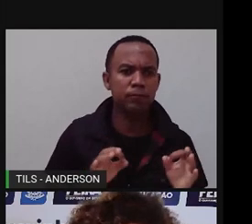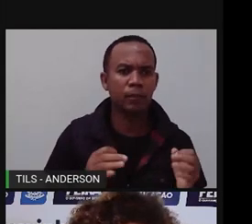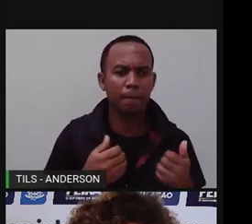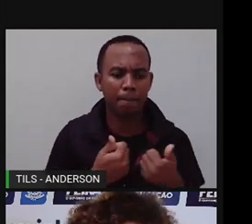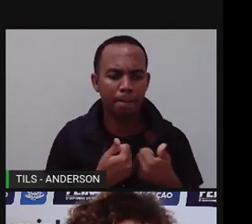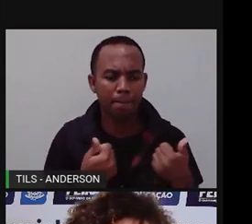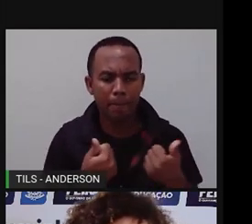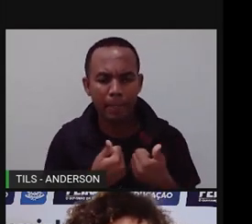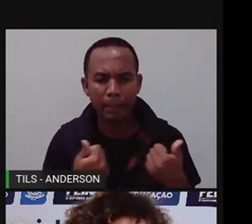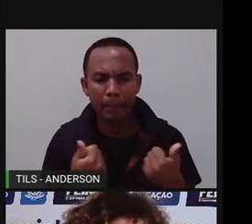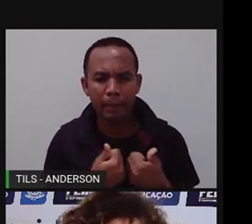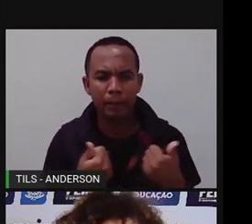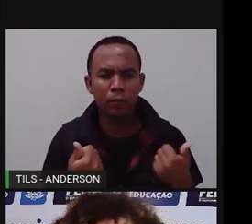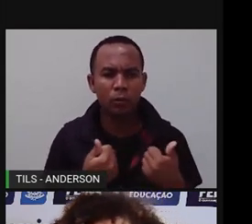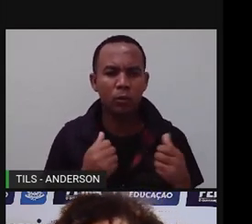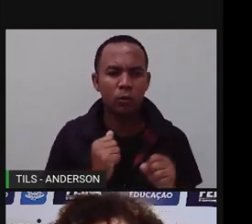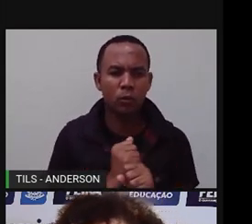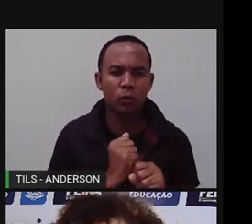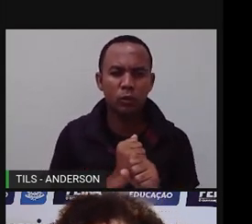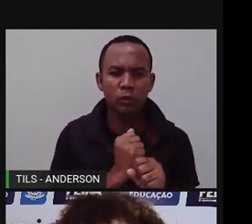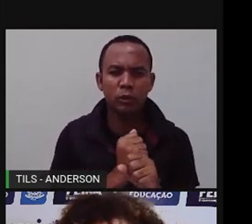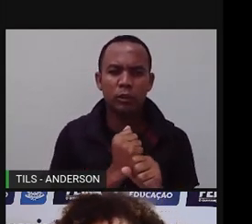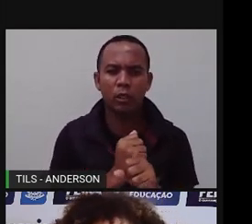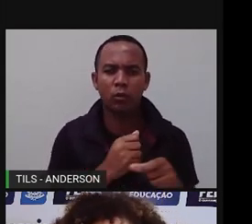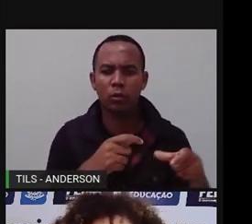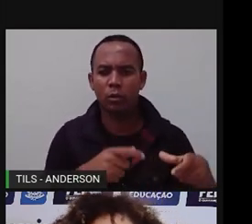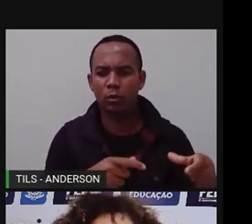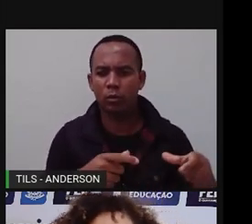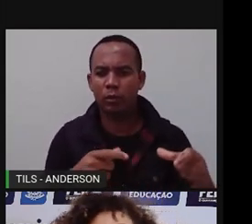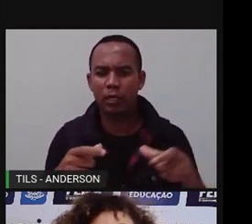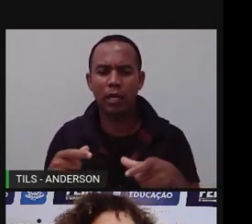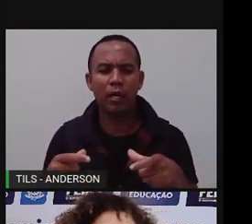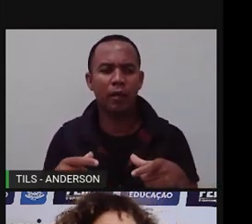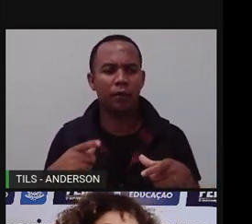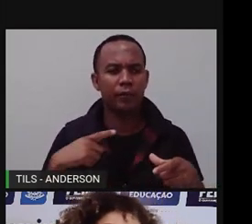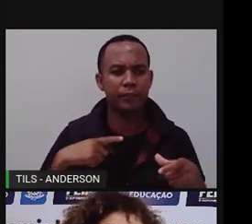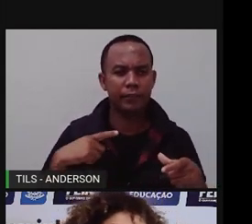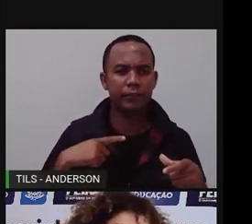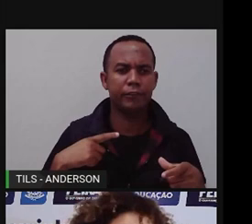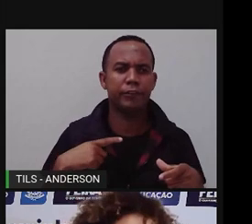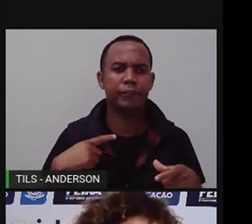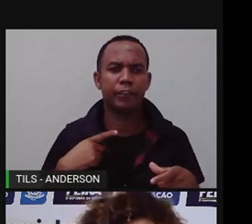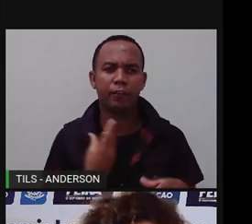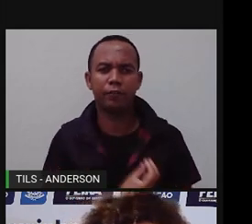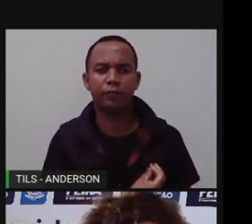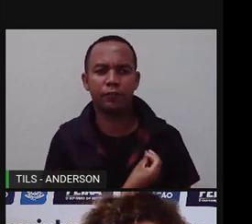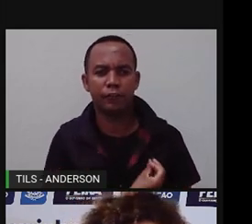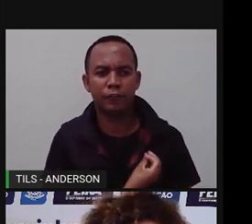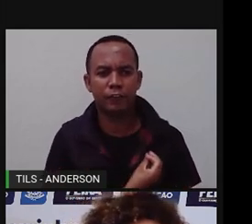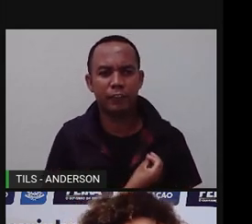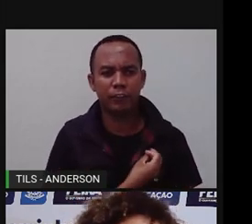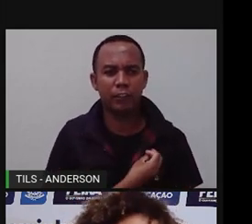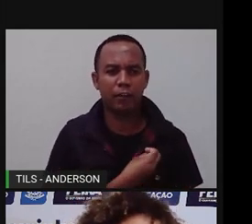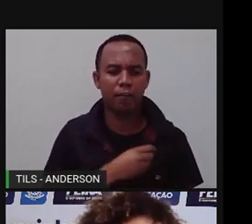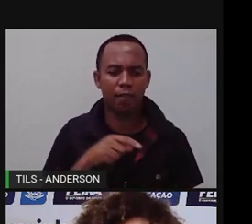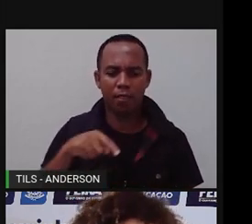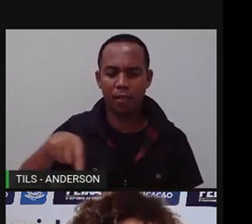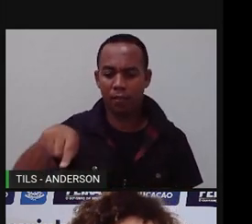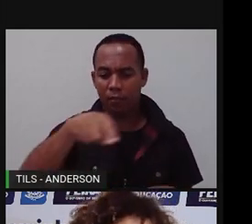Lembra que a gente falou sobre essas construções próximas de locais com água potável? Então, eles existiam, na verdade, uma